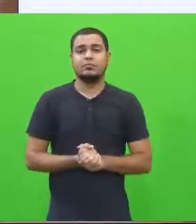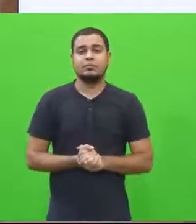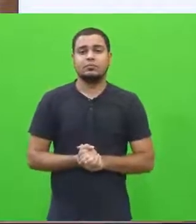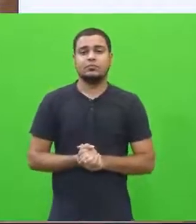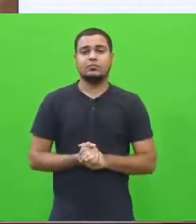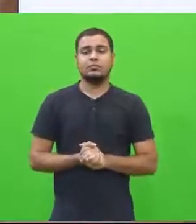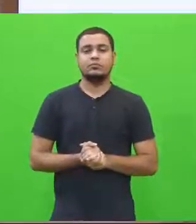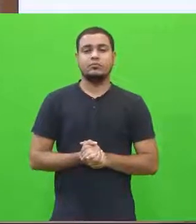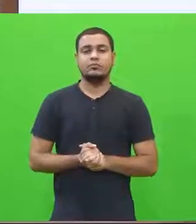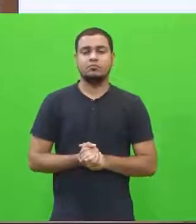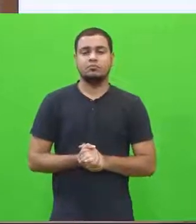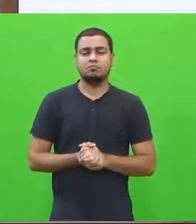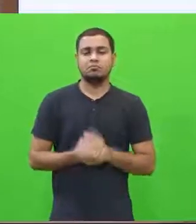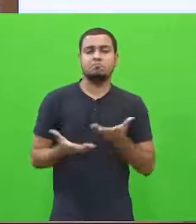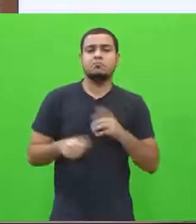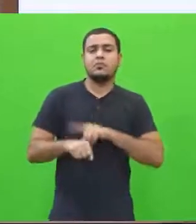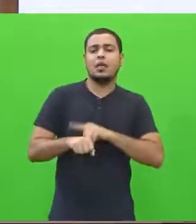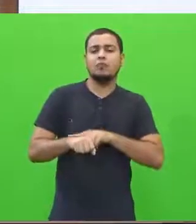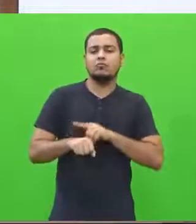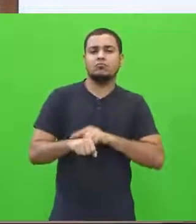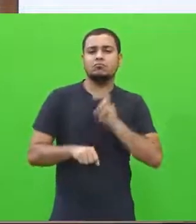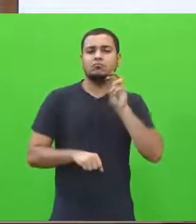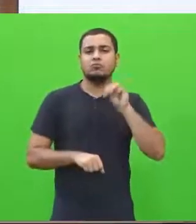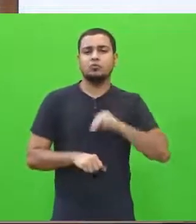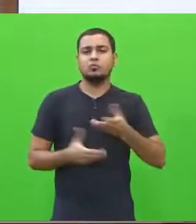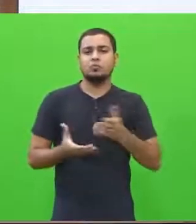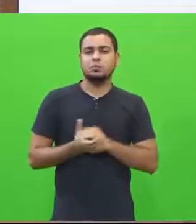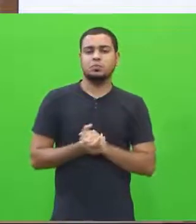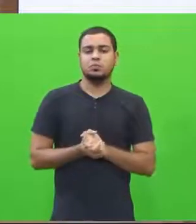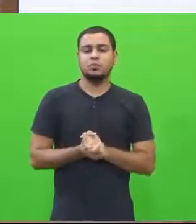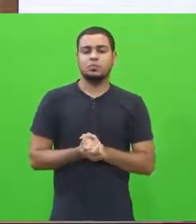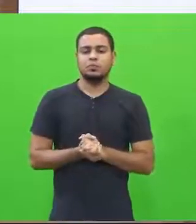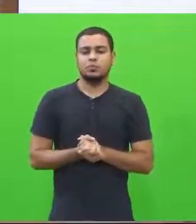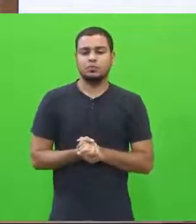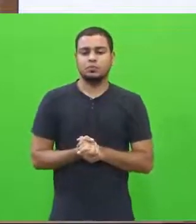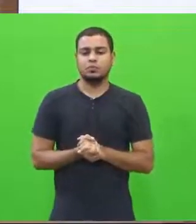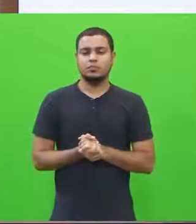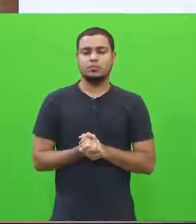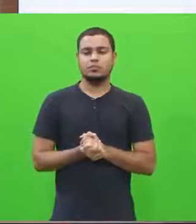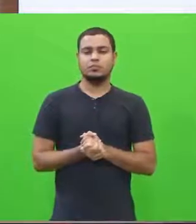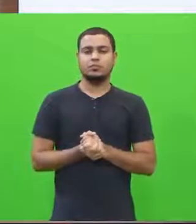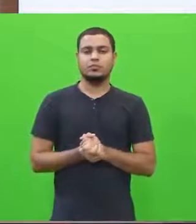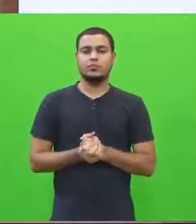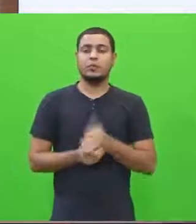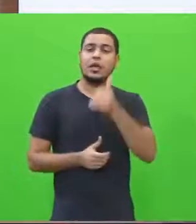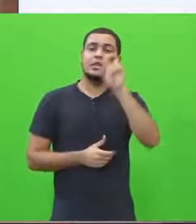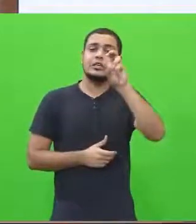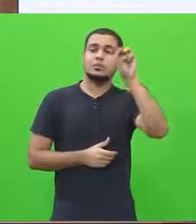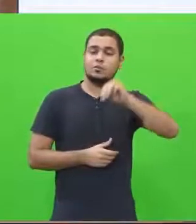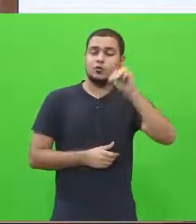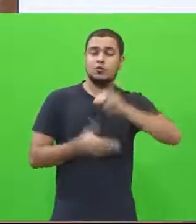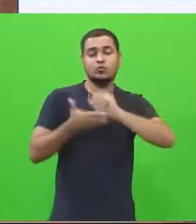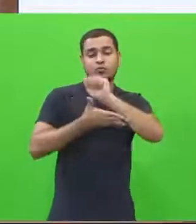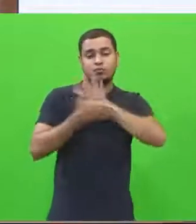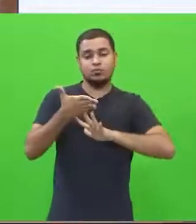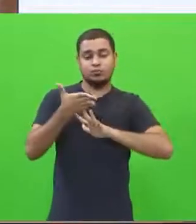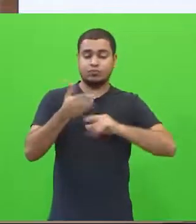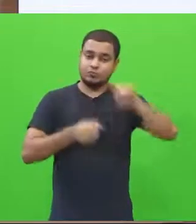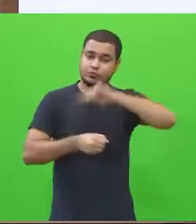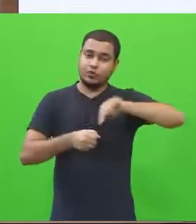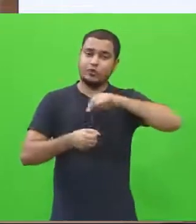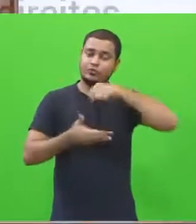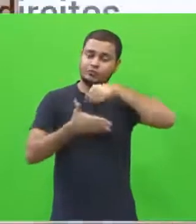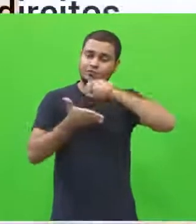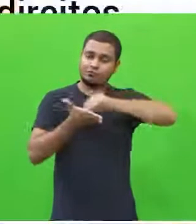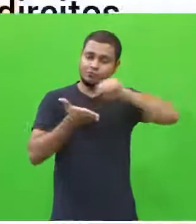nós daremos quantos minutos Lúcia? 15 minutos né? minutos de atividade? então mãos à obra